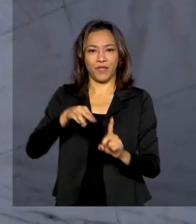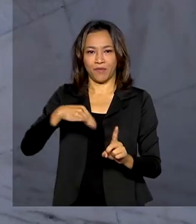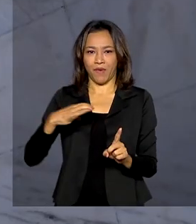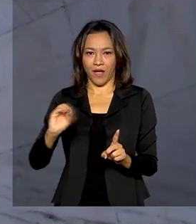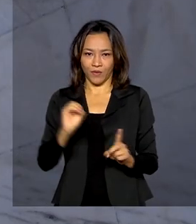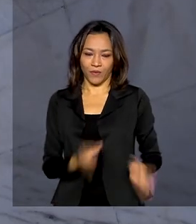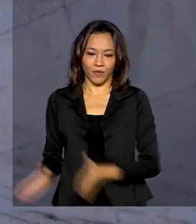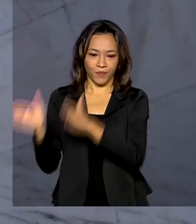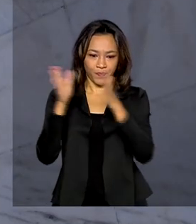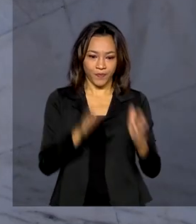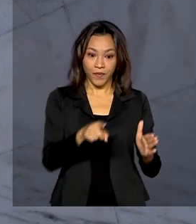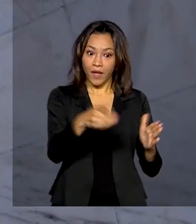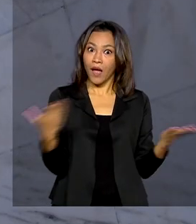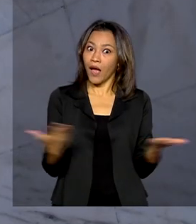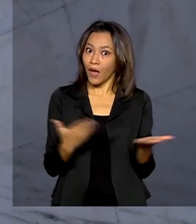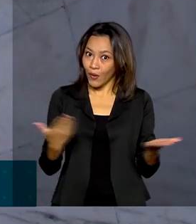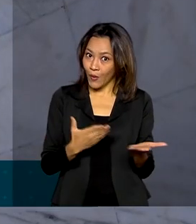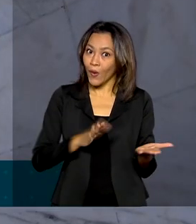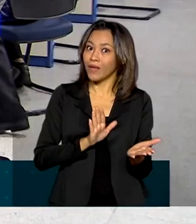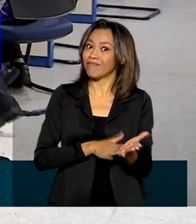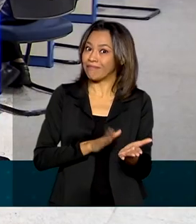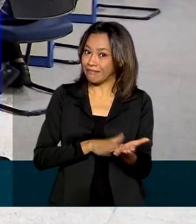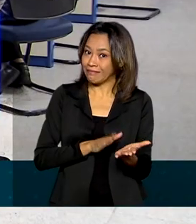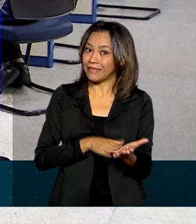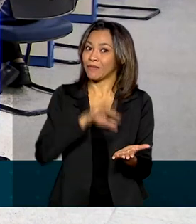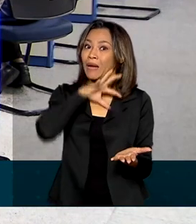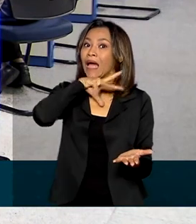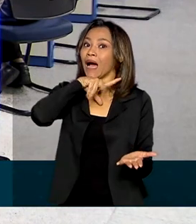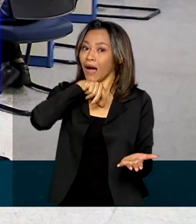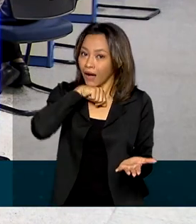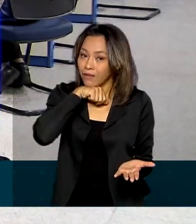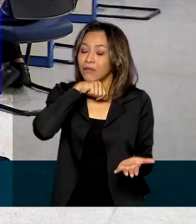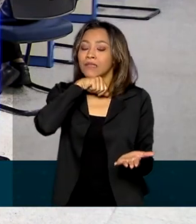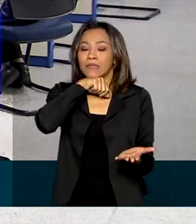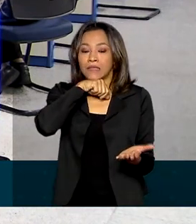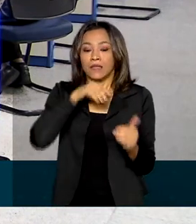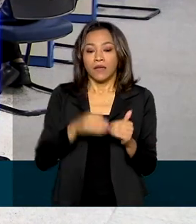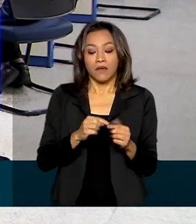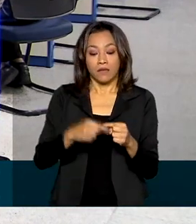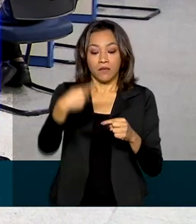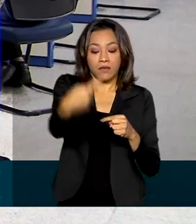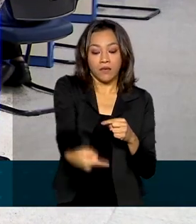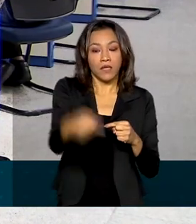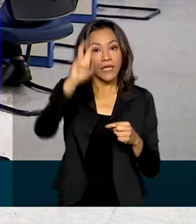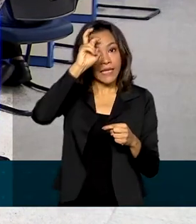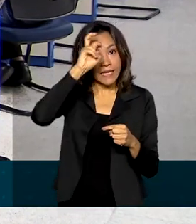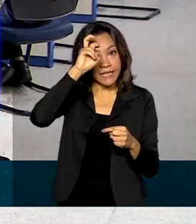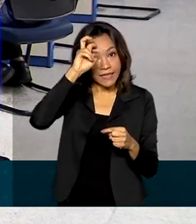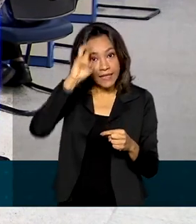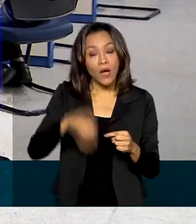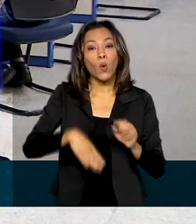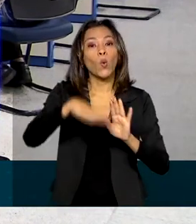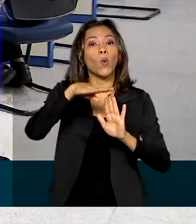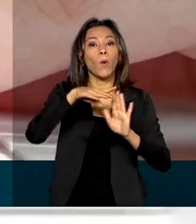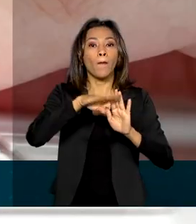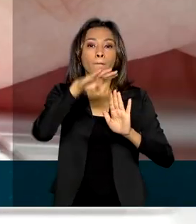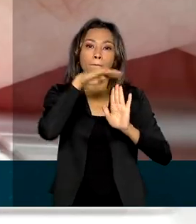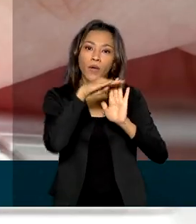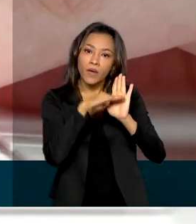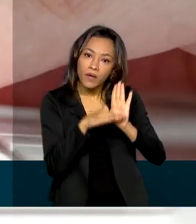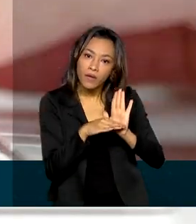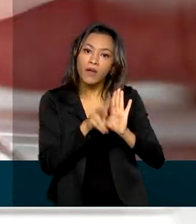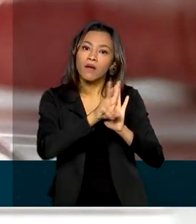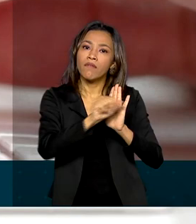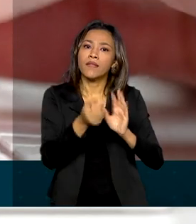Chegou a hora de prestar contas ao Leão. A partir desta quinta-feira, o programa para a Declaração de Renda